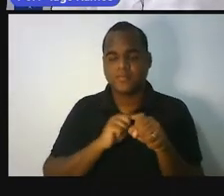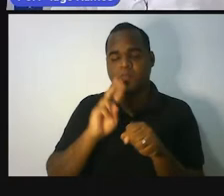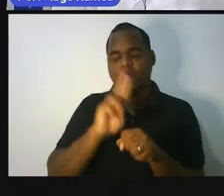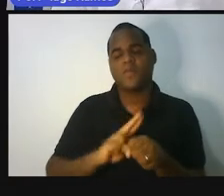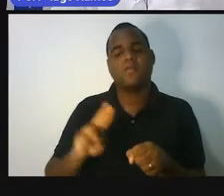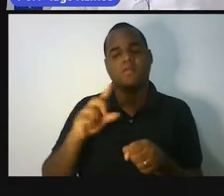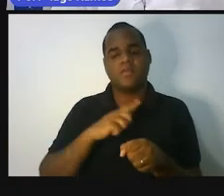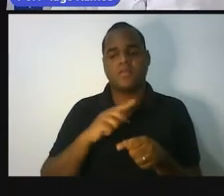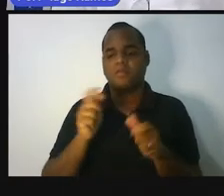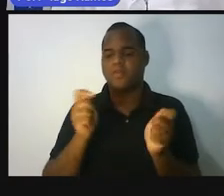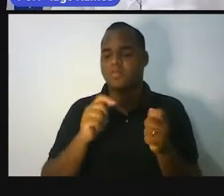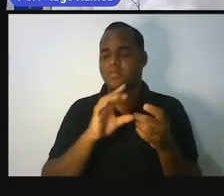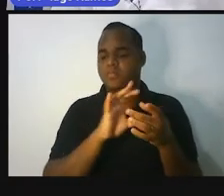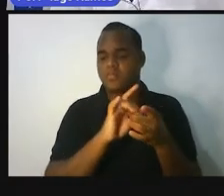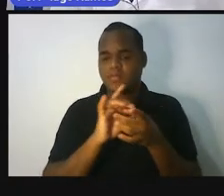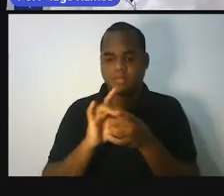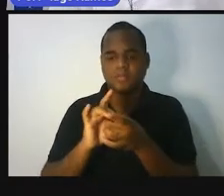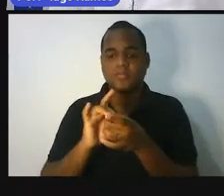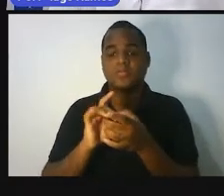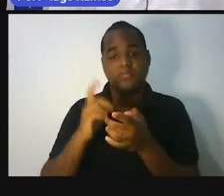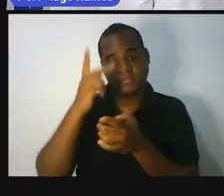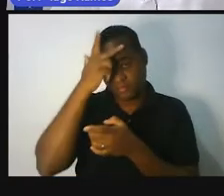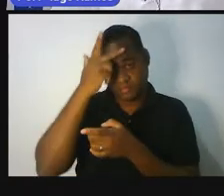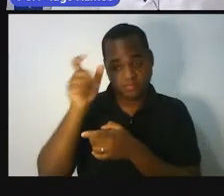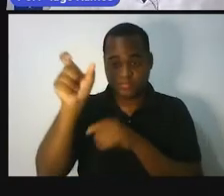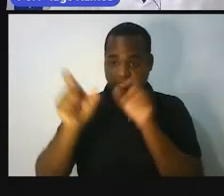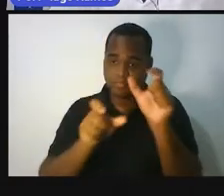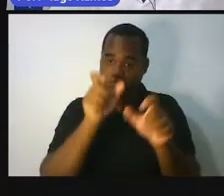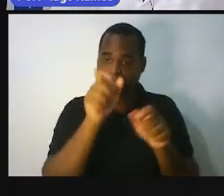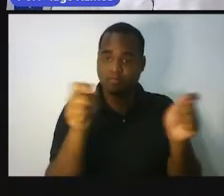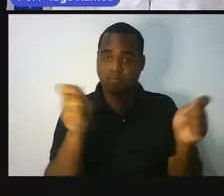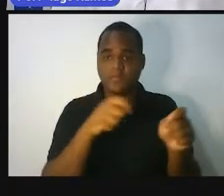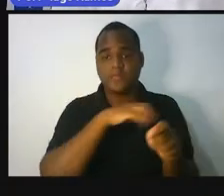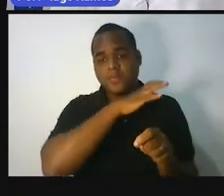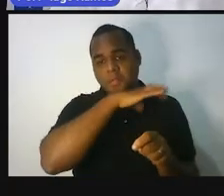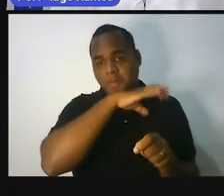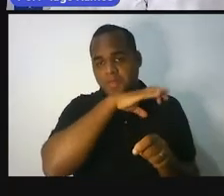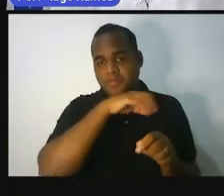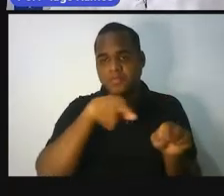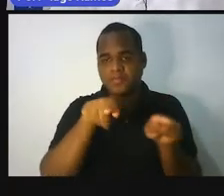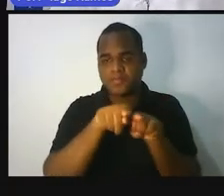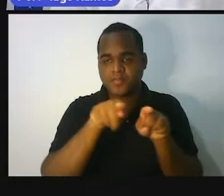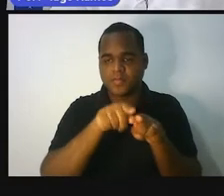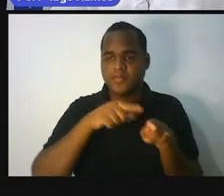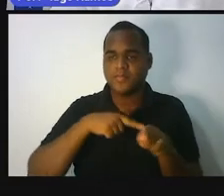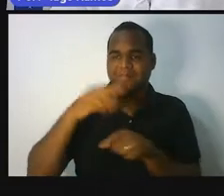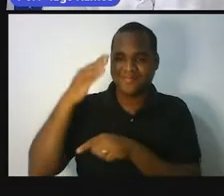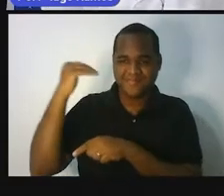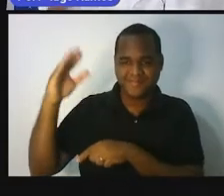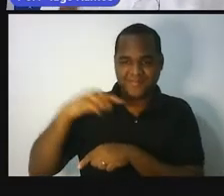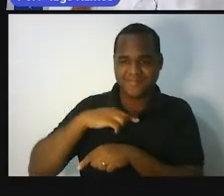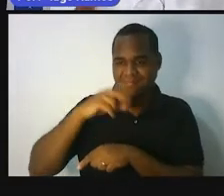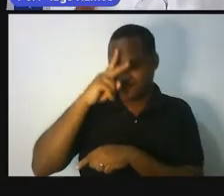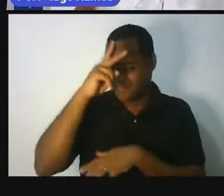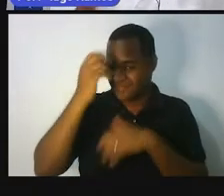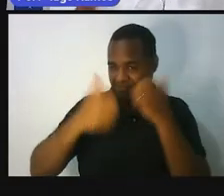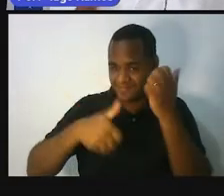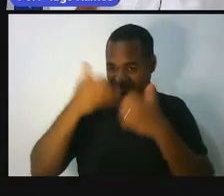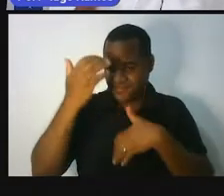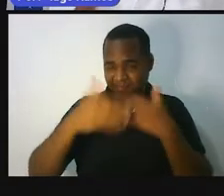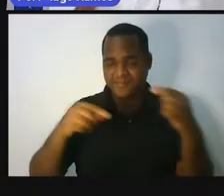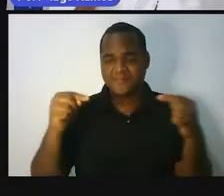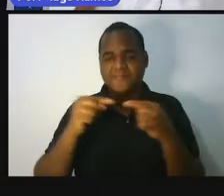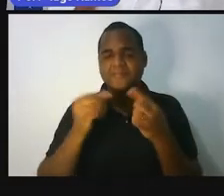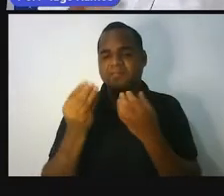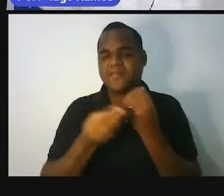associação de objeto para pessoas ou de objeto para animais. É aquela famosa historinha do pastor de ovelhas que